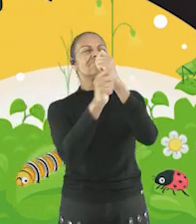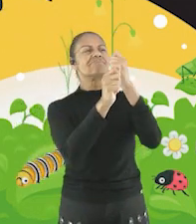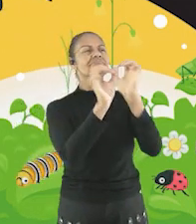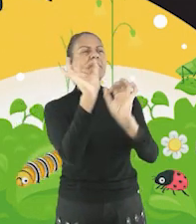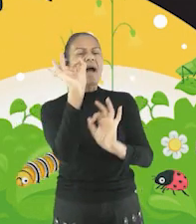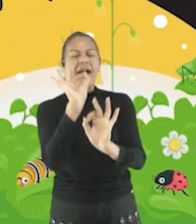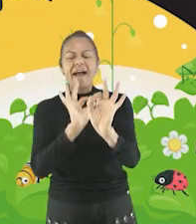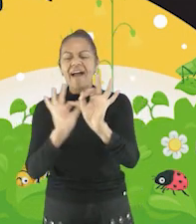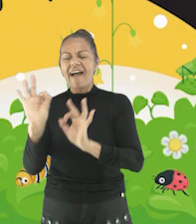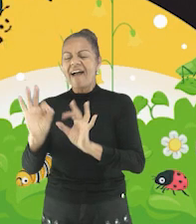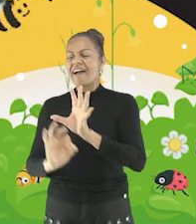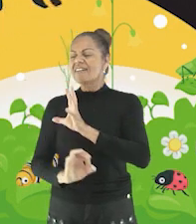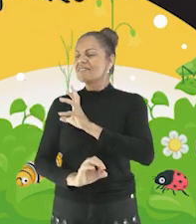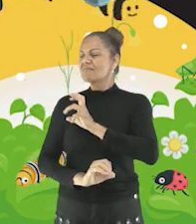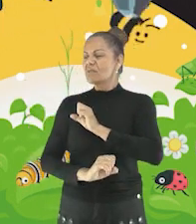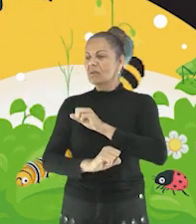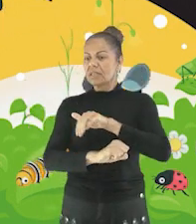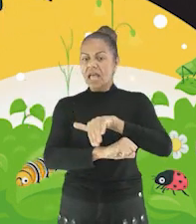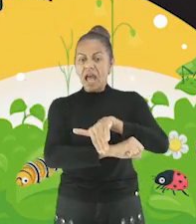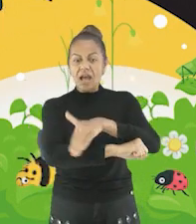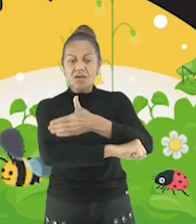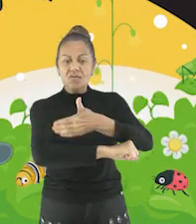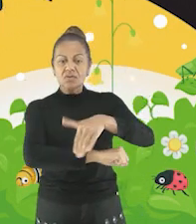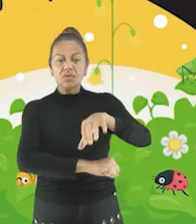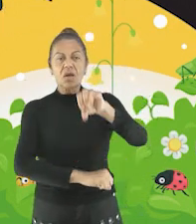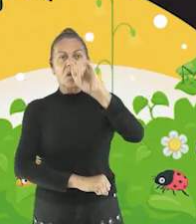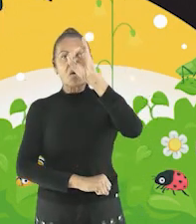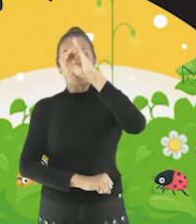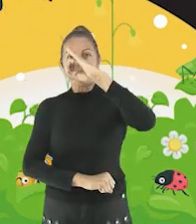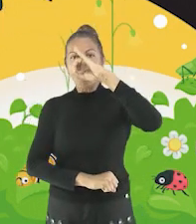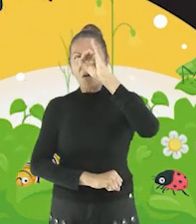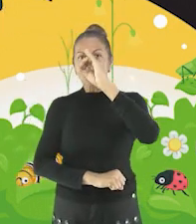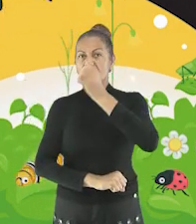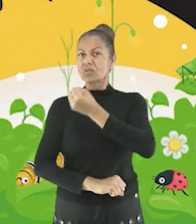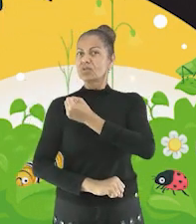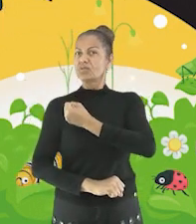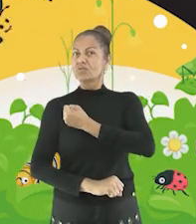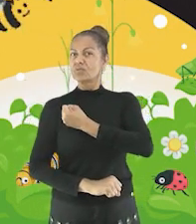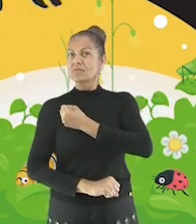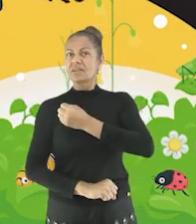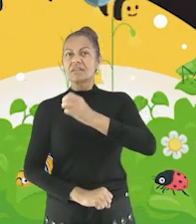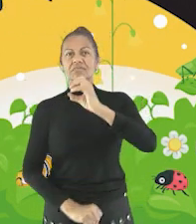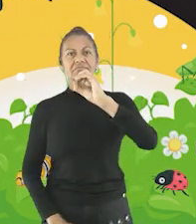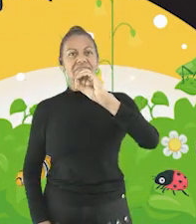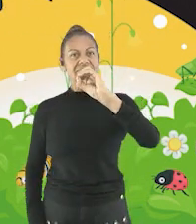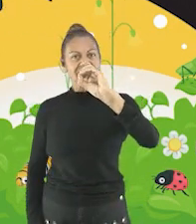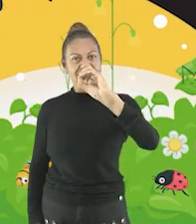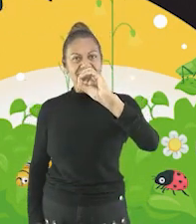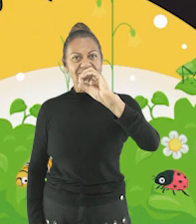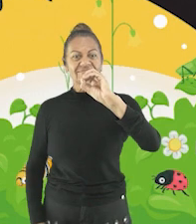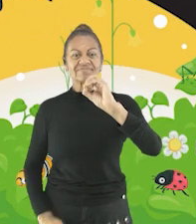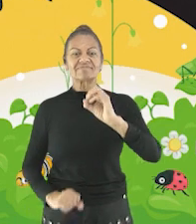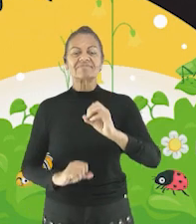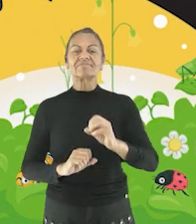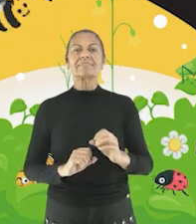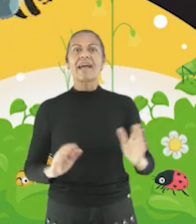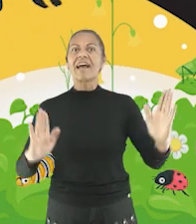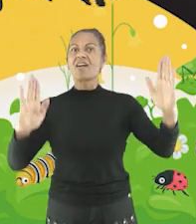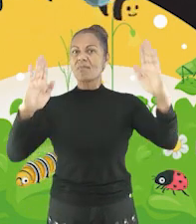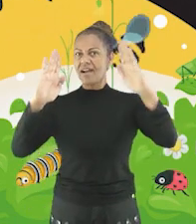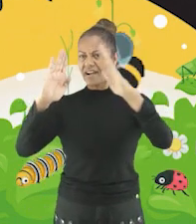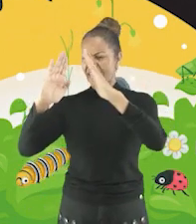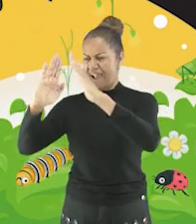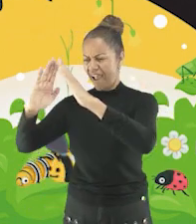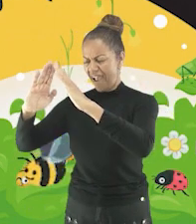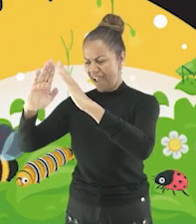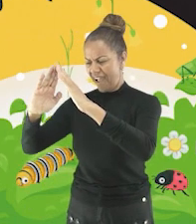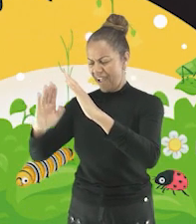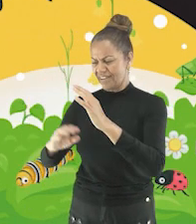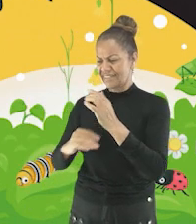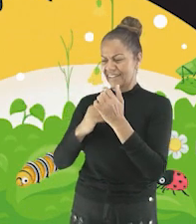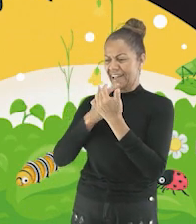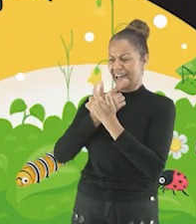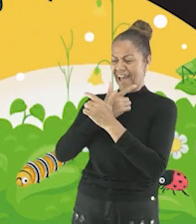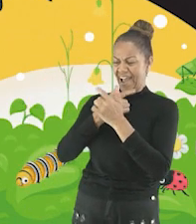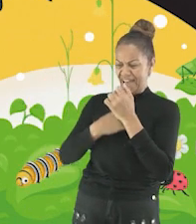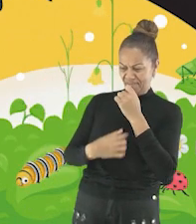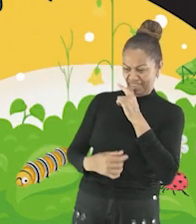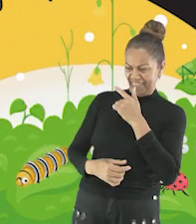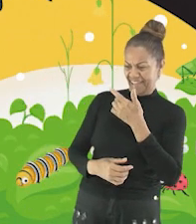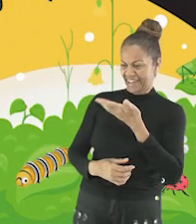uma